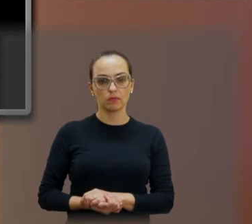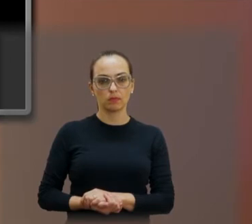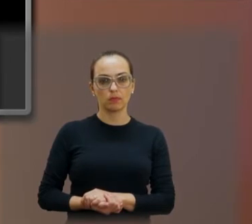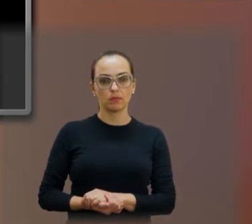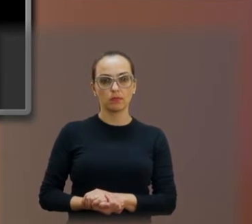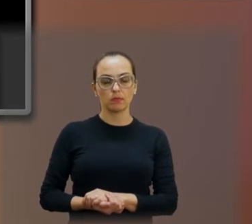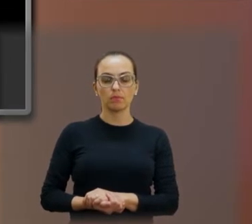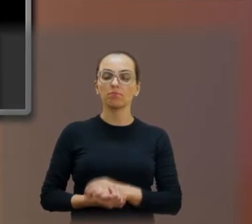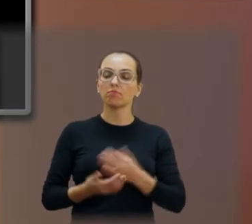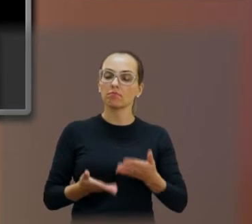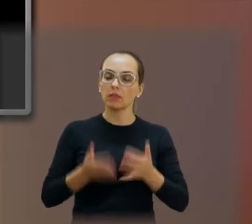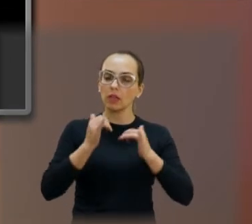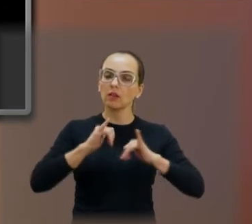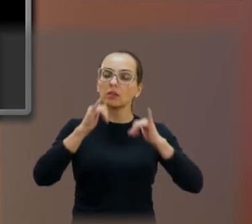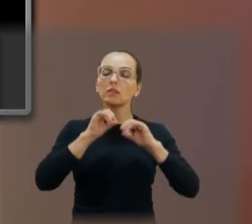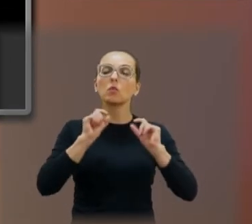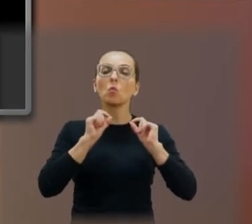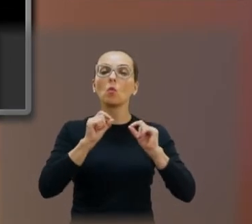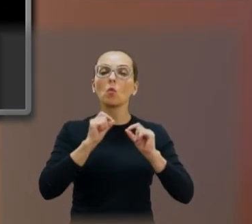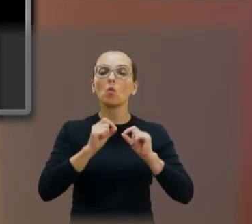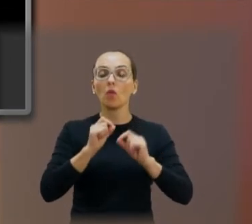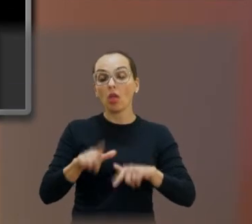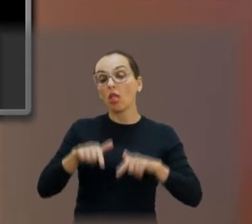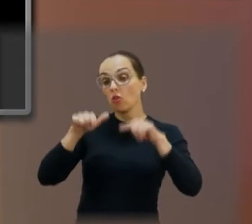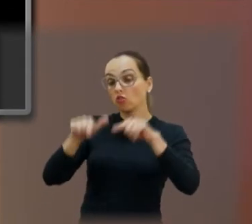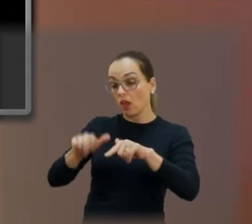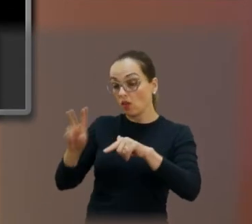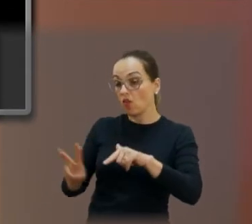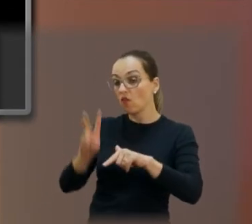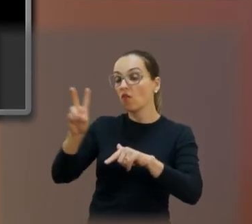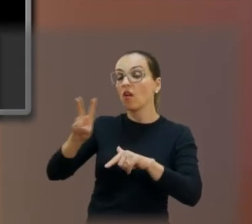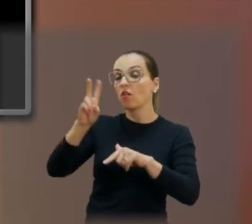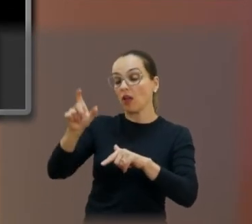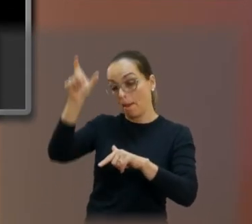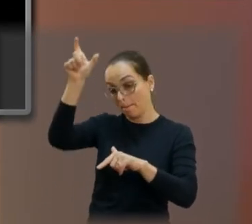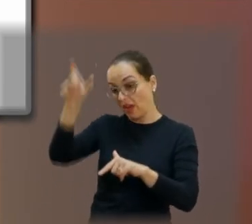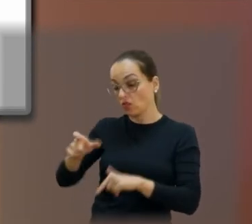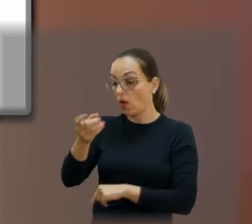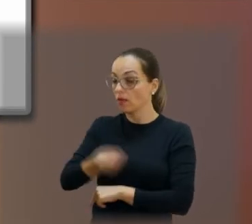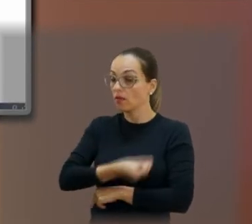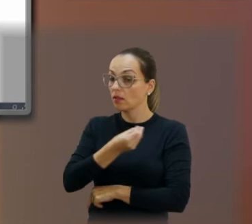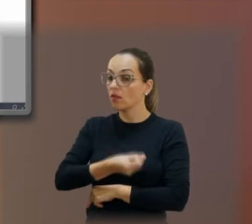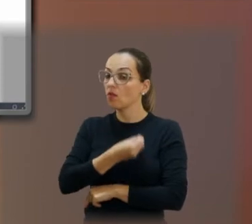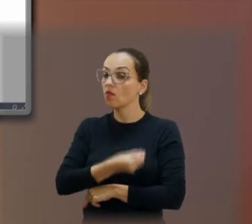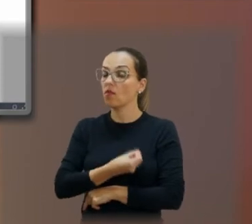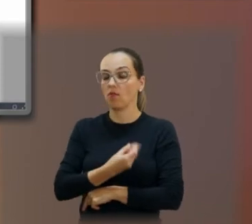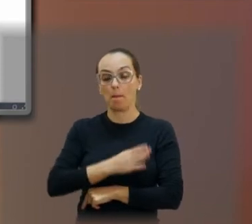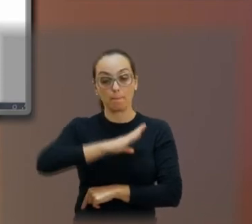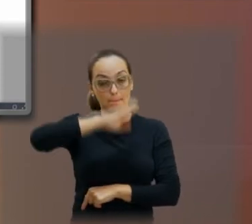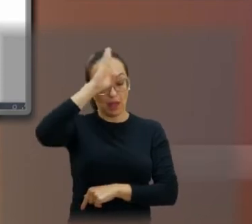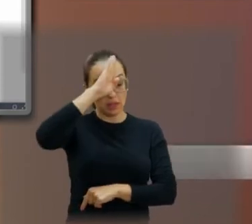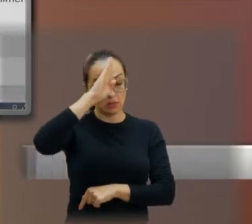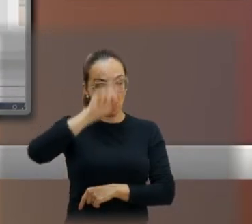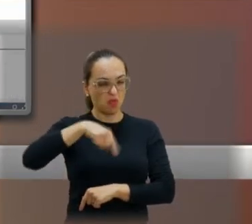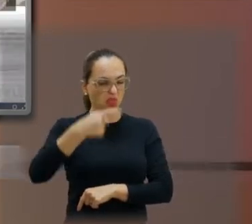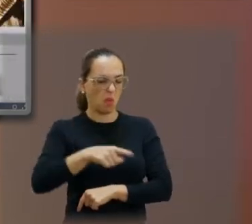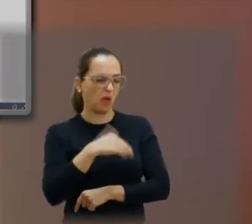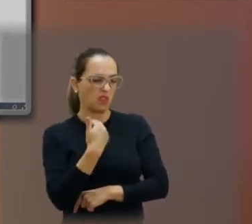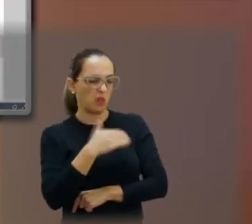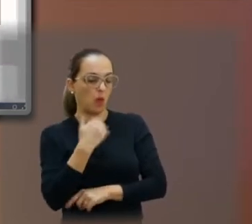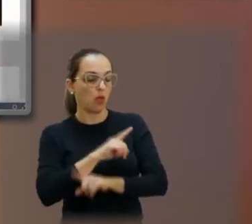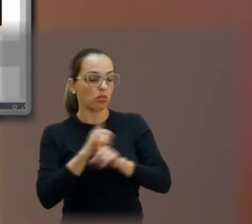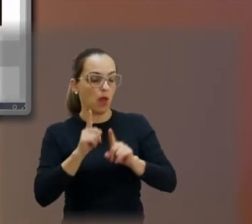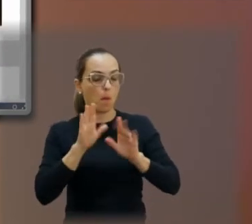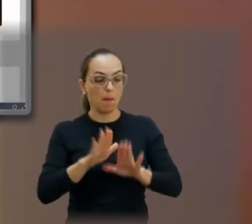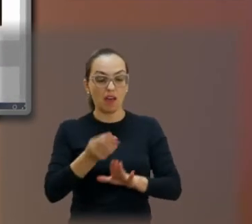Como eu sempre digo, flores em vida. A gente tem que dar valor àquelas pessoas que estão aqui principalmente, não só quando morrem, mas sim aqui